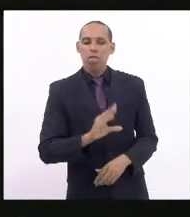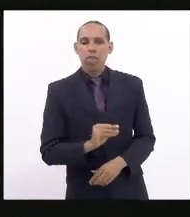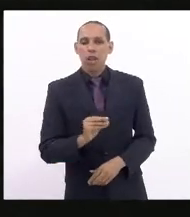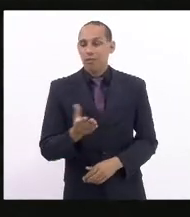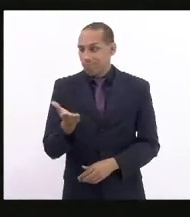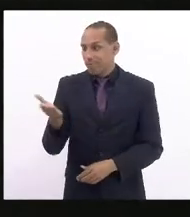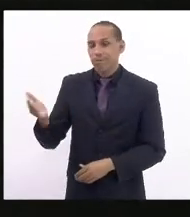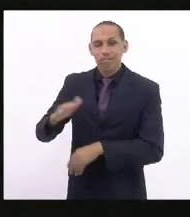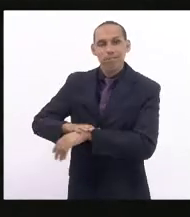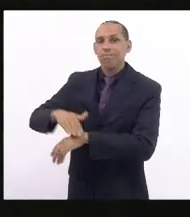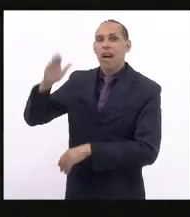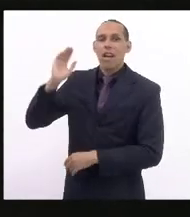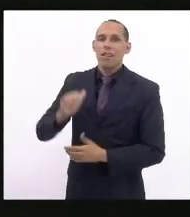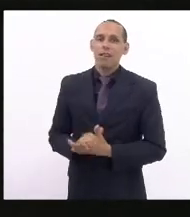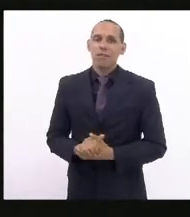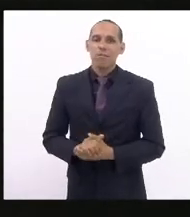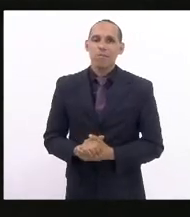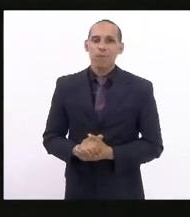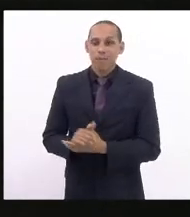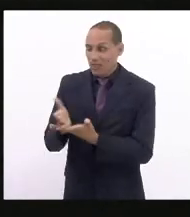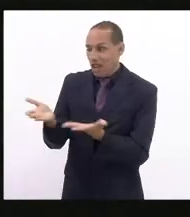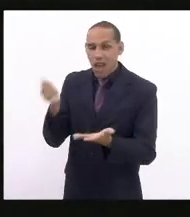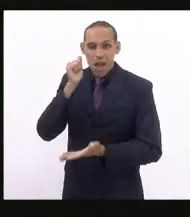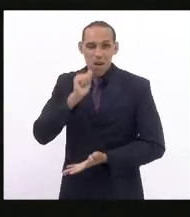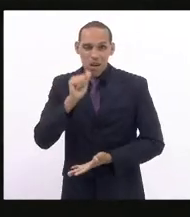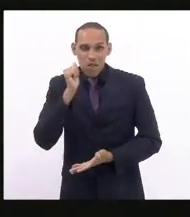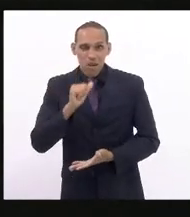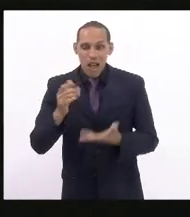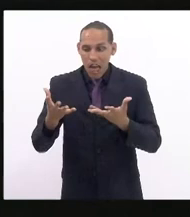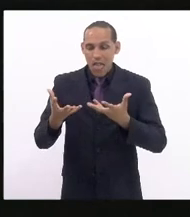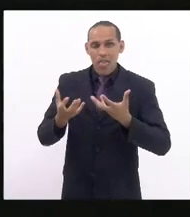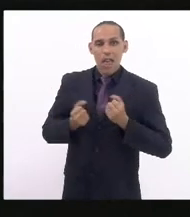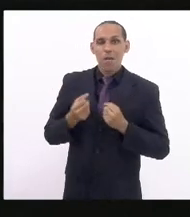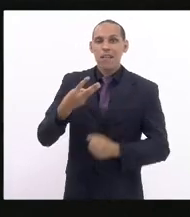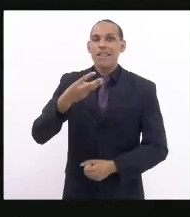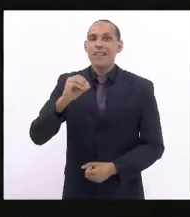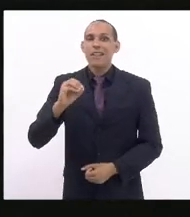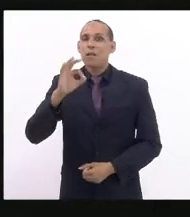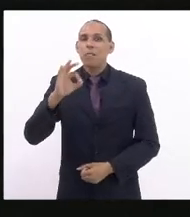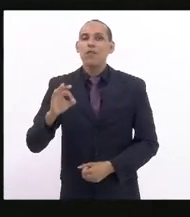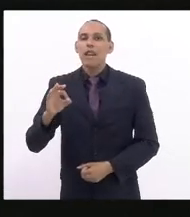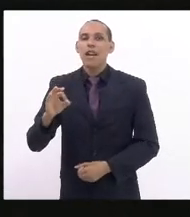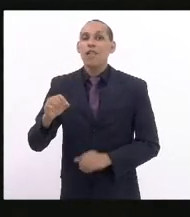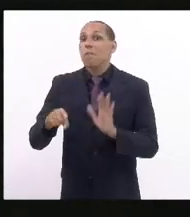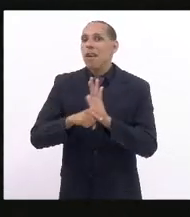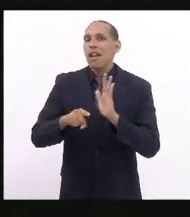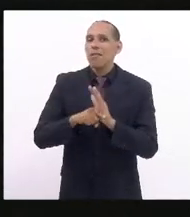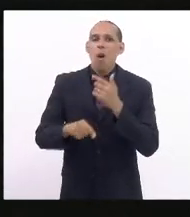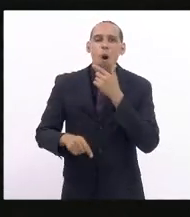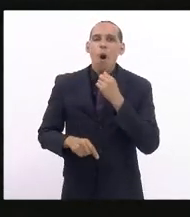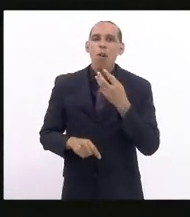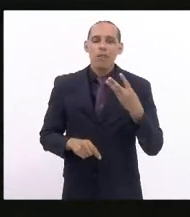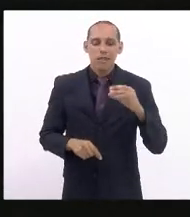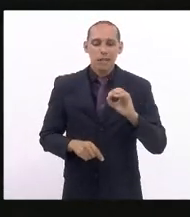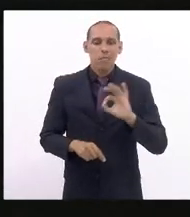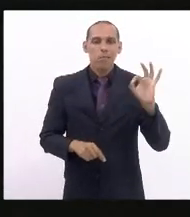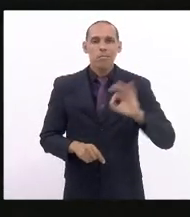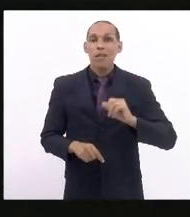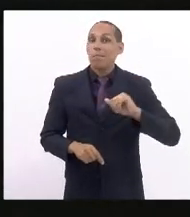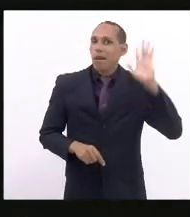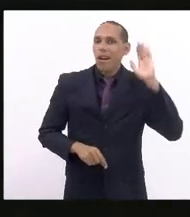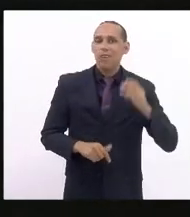mulheres recebem em média 30% a menos do que os homens. Mulheres